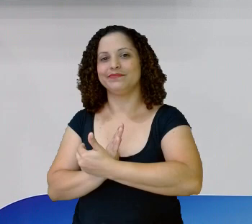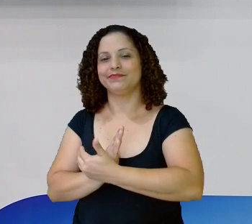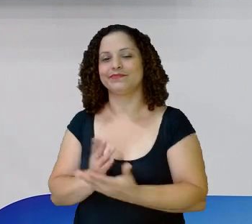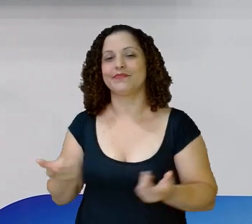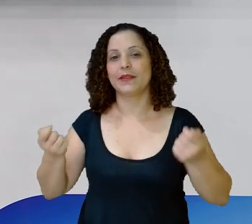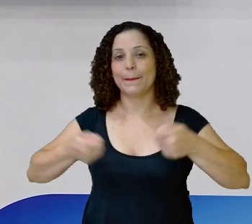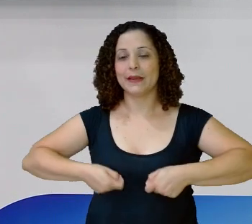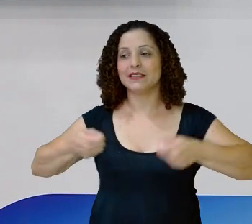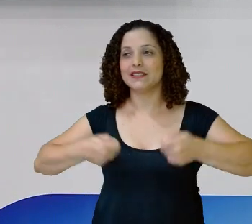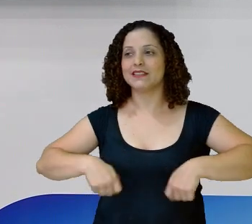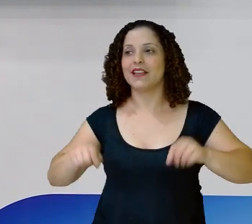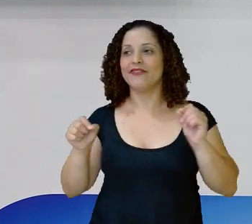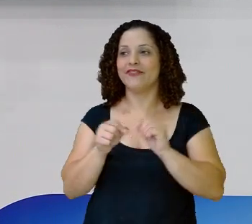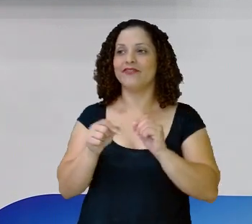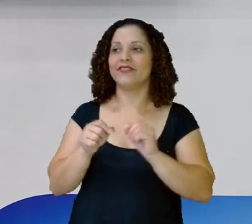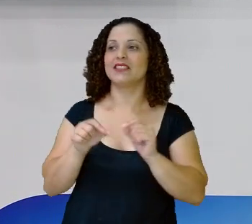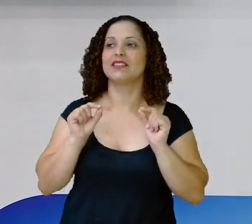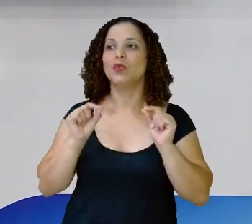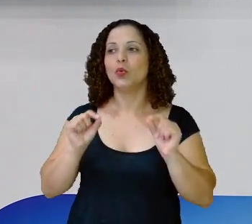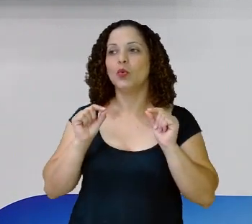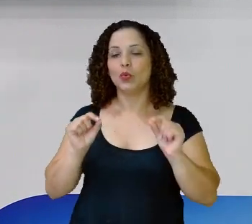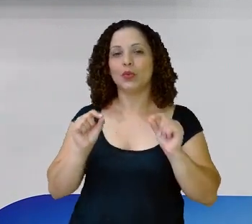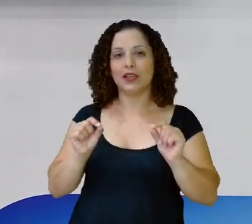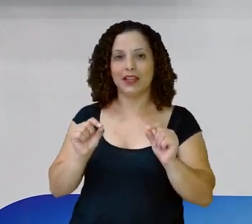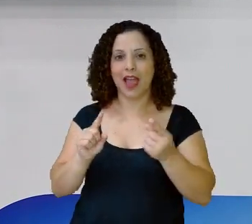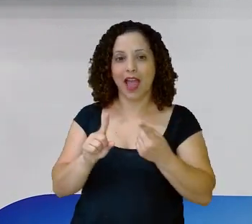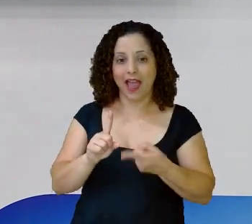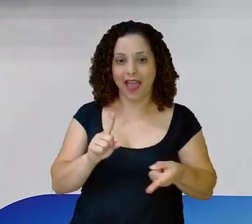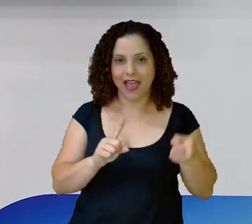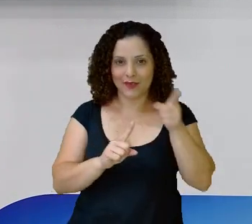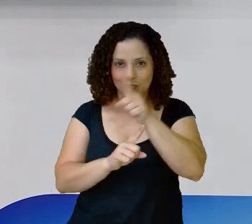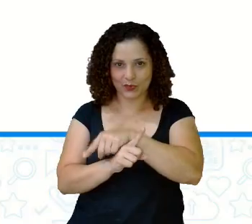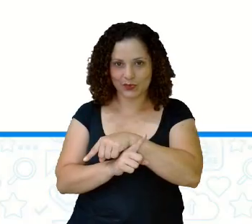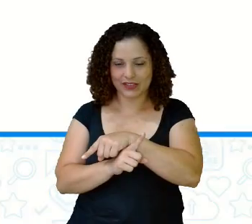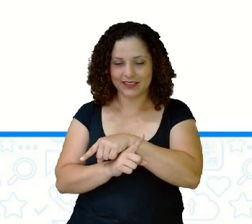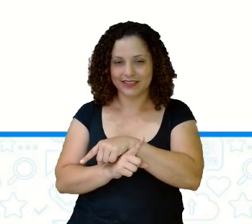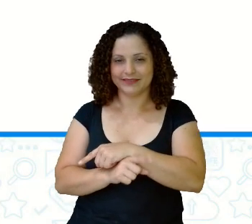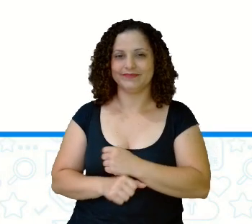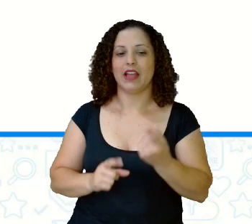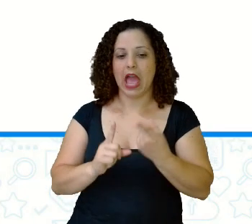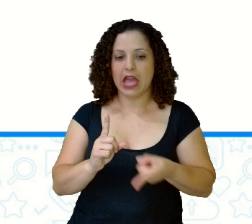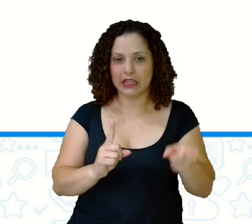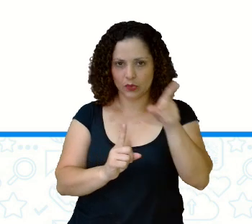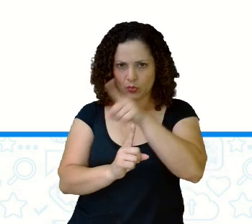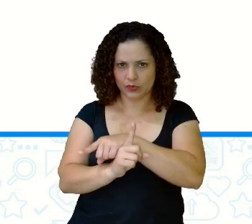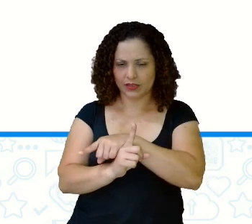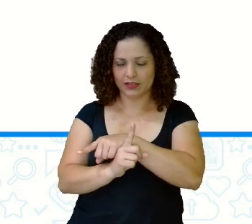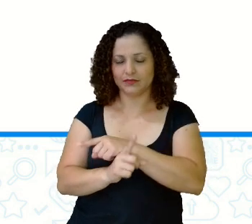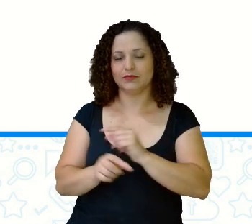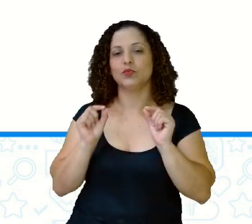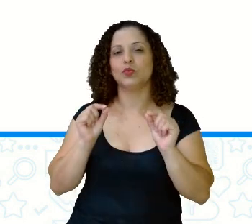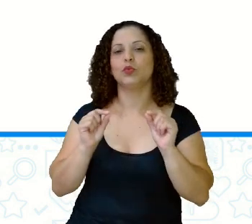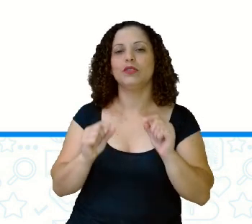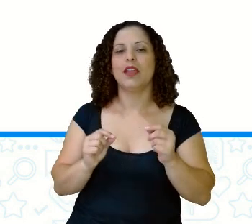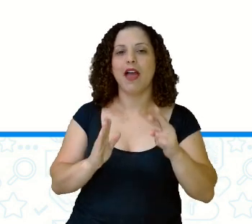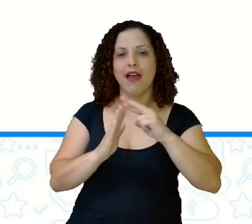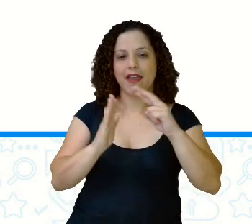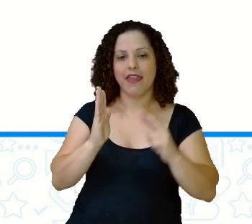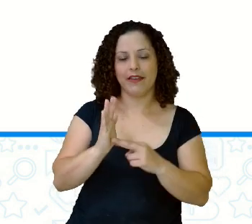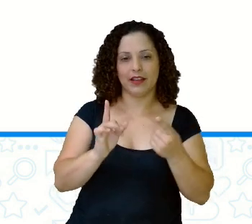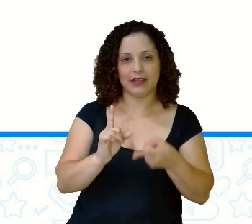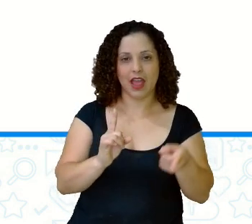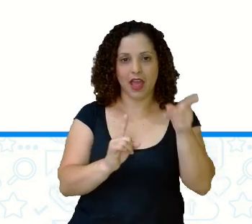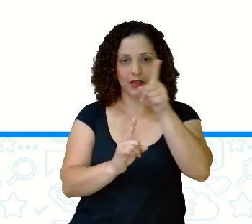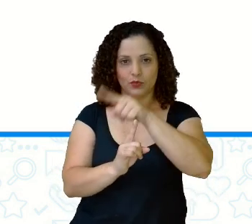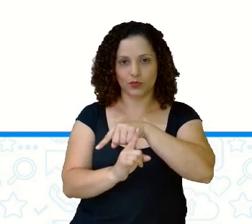bom? A gente precisa Fazer Esse arredondamento Então atenção Ao arredondamento A regra do arredondamento